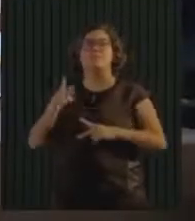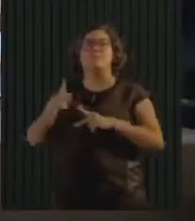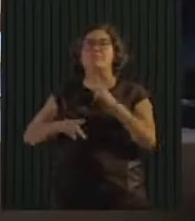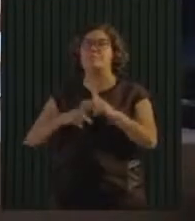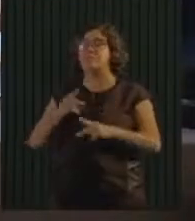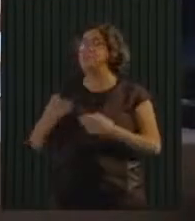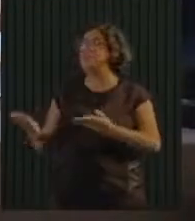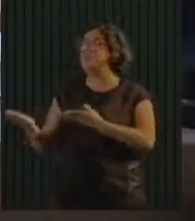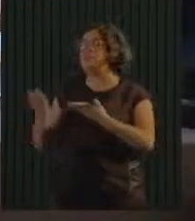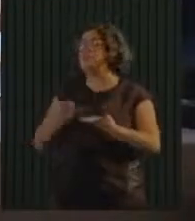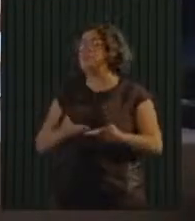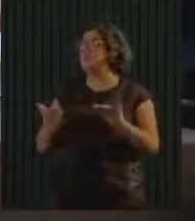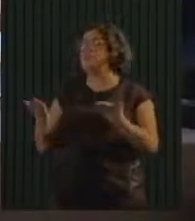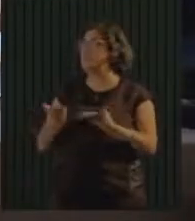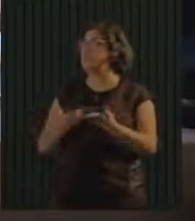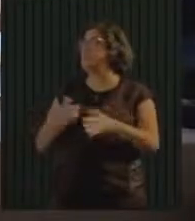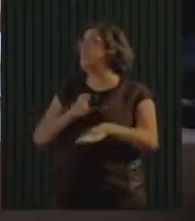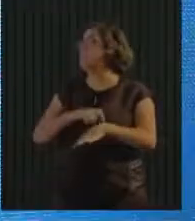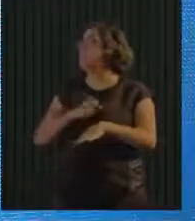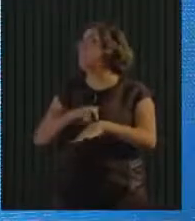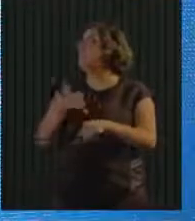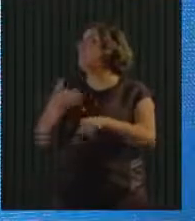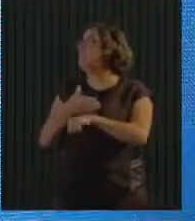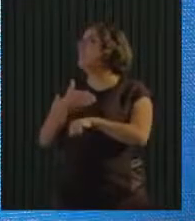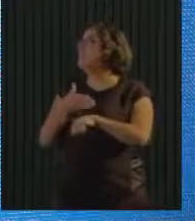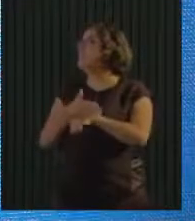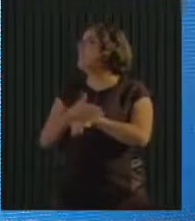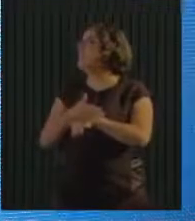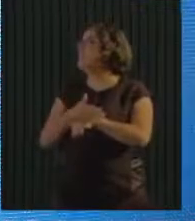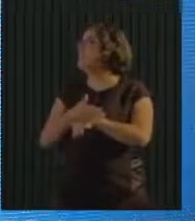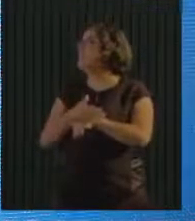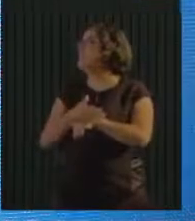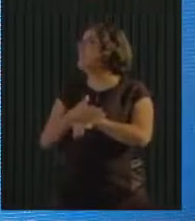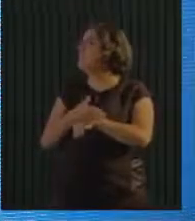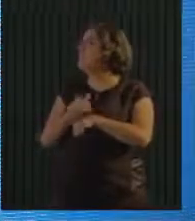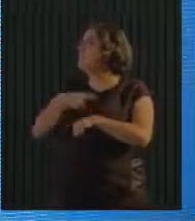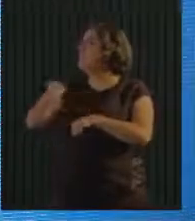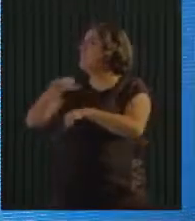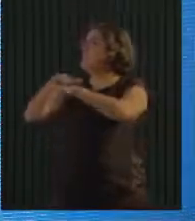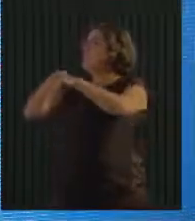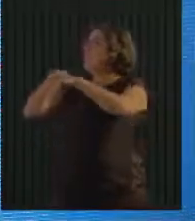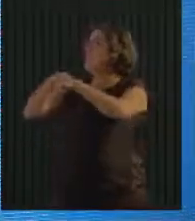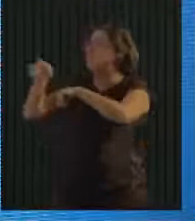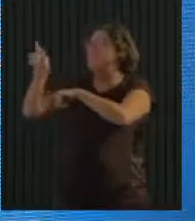chamar aqui para participar, agora eles estão ali conversando com,